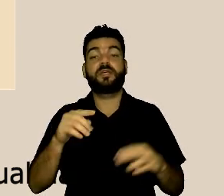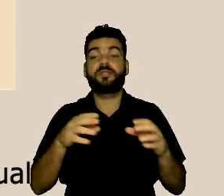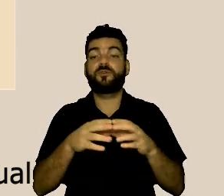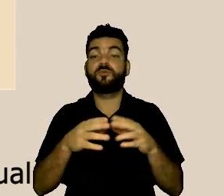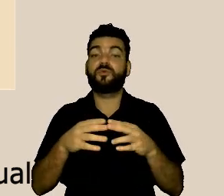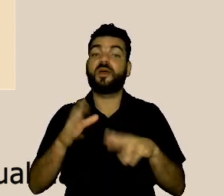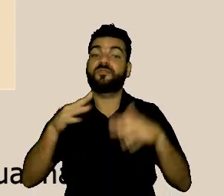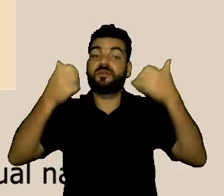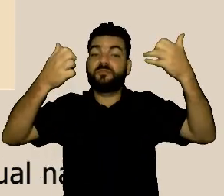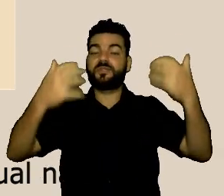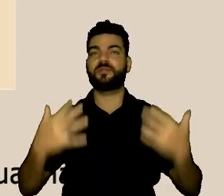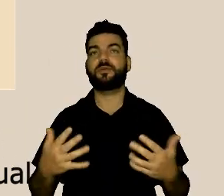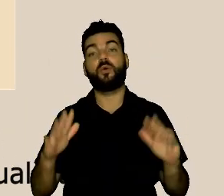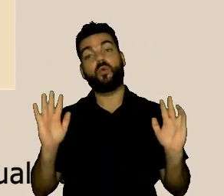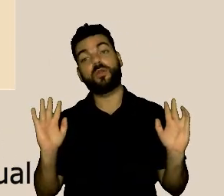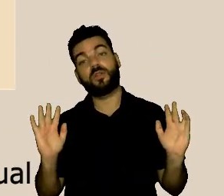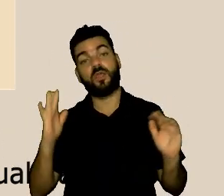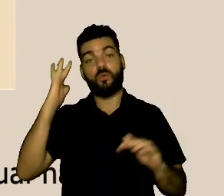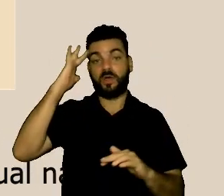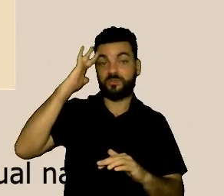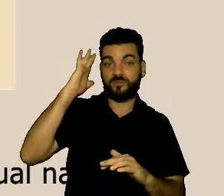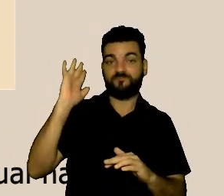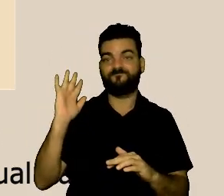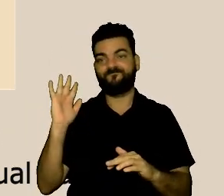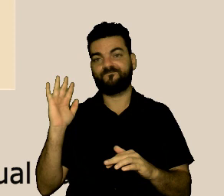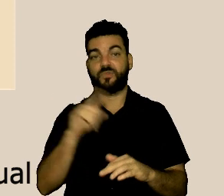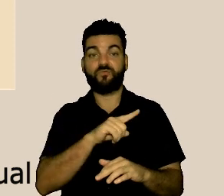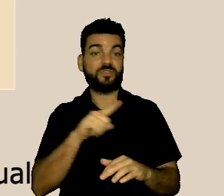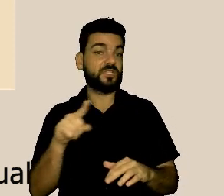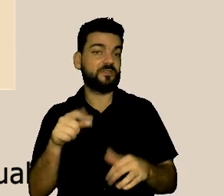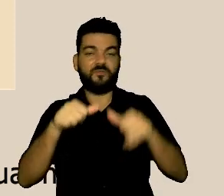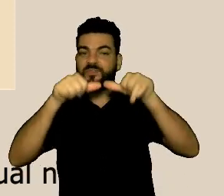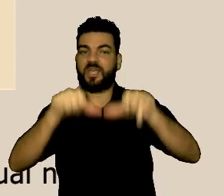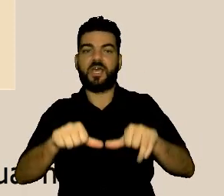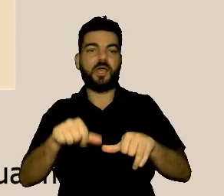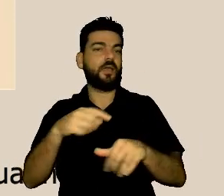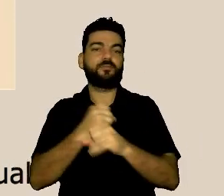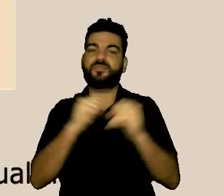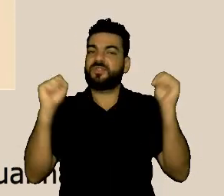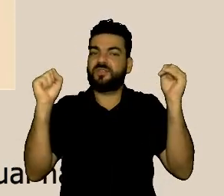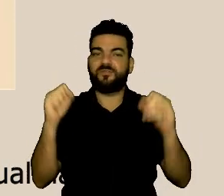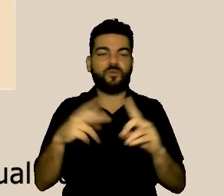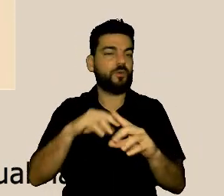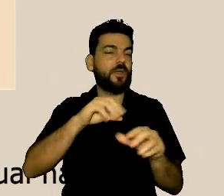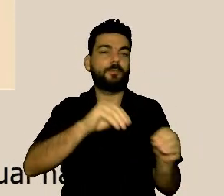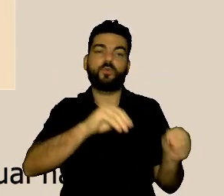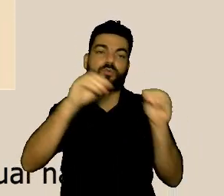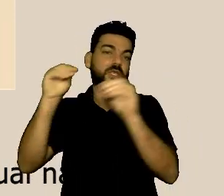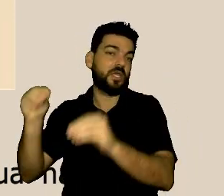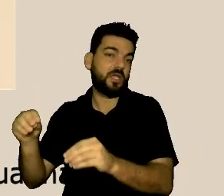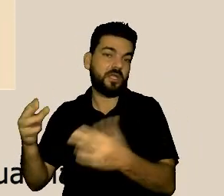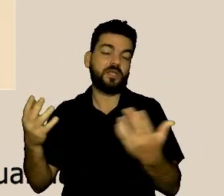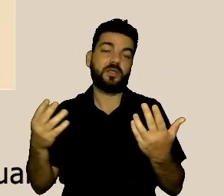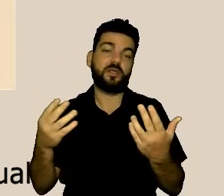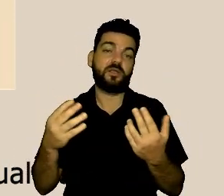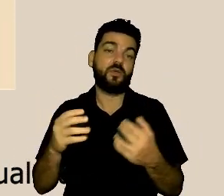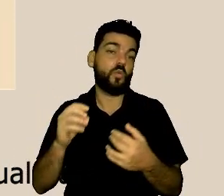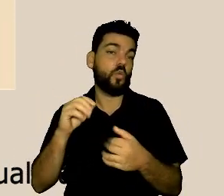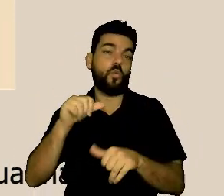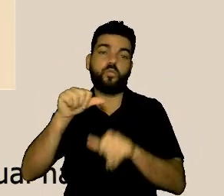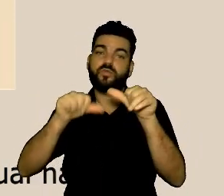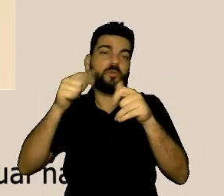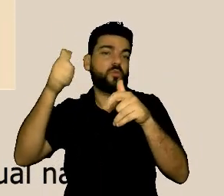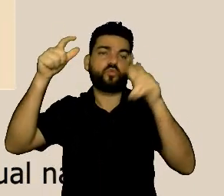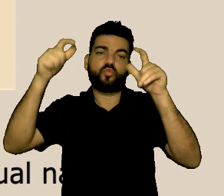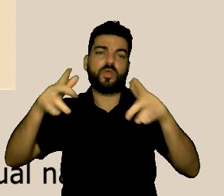olha, acho que agora chegou o momento que você não tem mais como ficar naquela unidade, a gente vai encaminhar você com o núcleo,